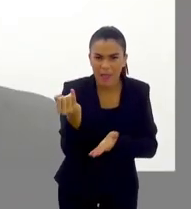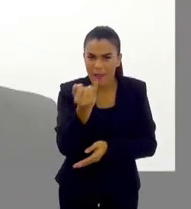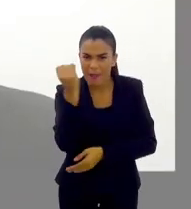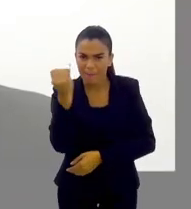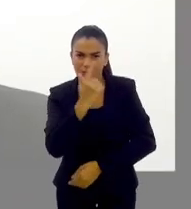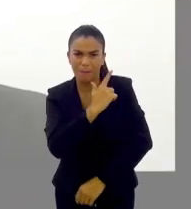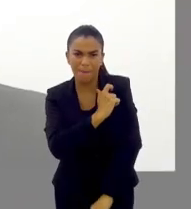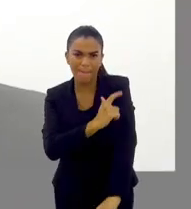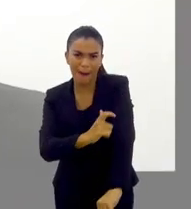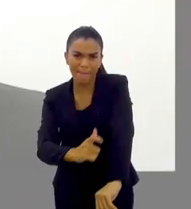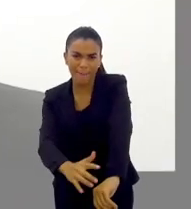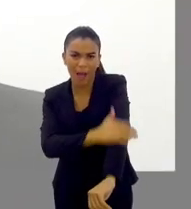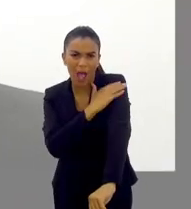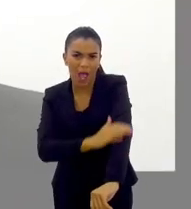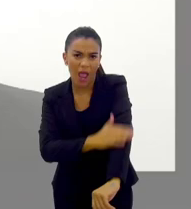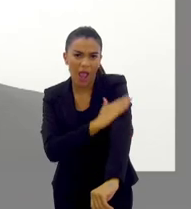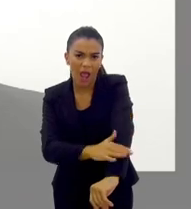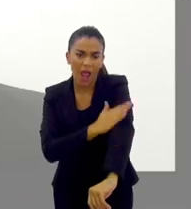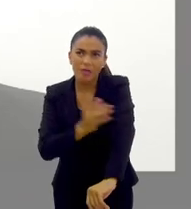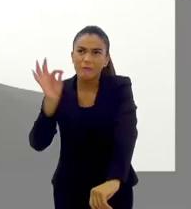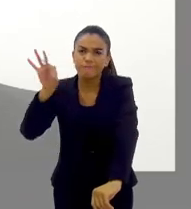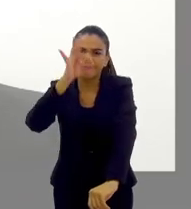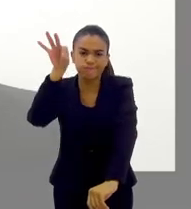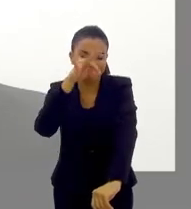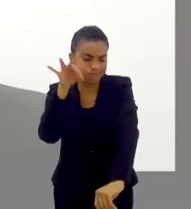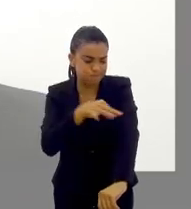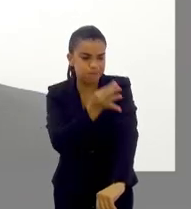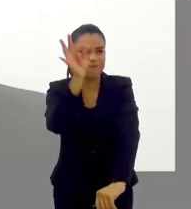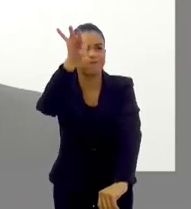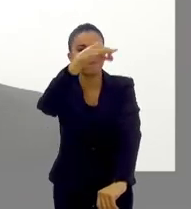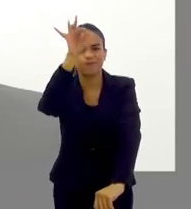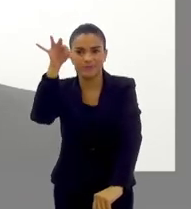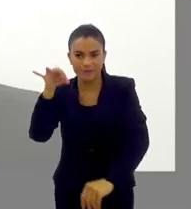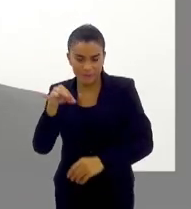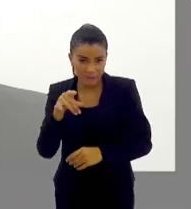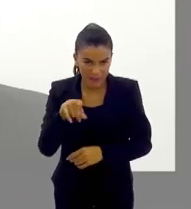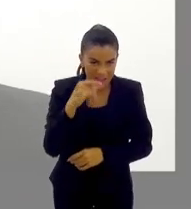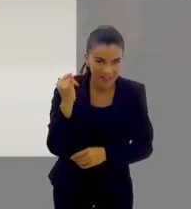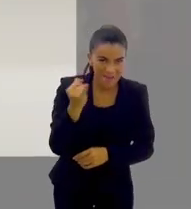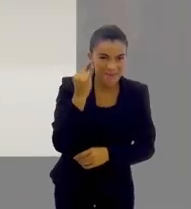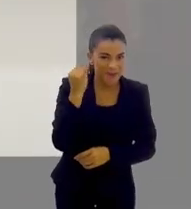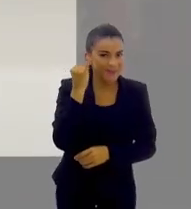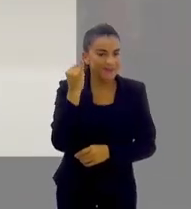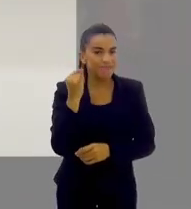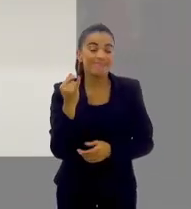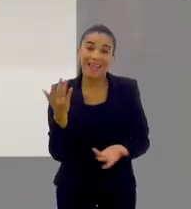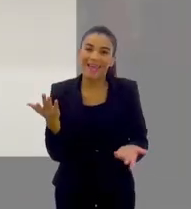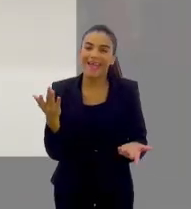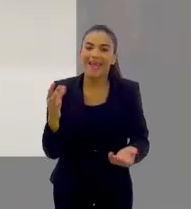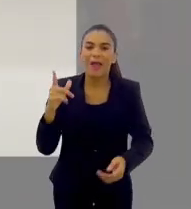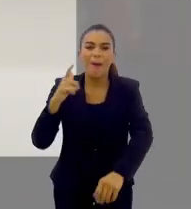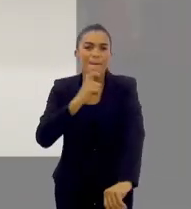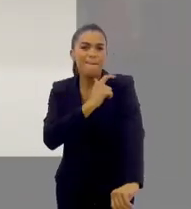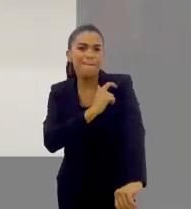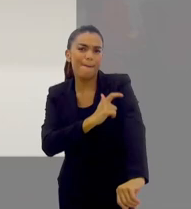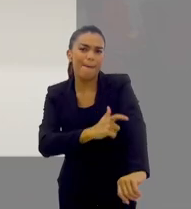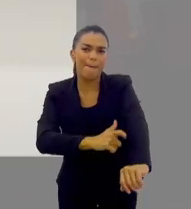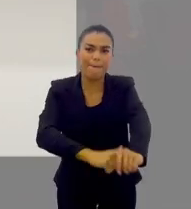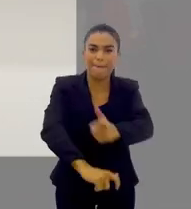Importante o uso de repelente aí, não só a gestante, mas também as crianças, então, doutor? É, o repelente, ele foi muito